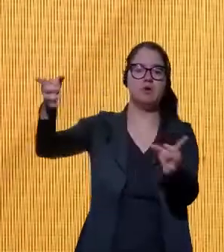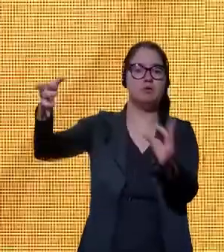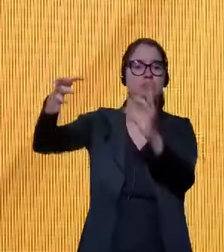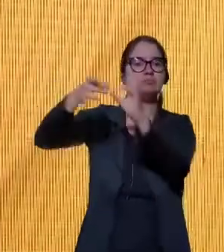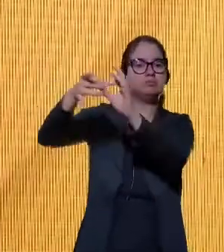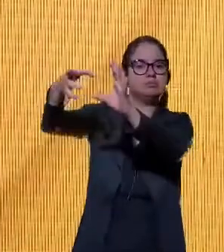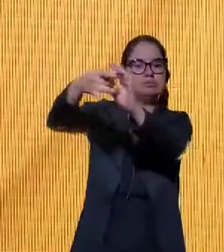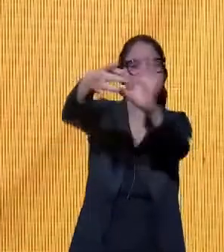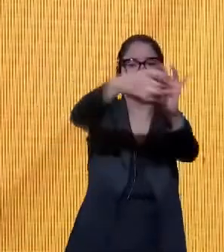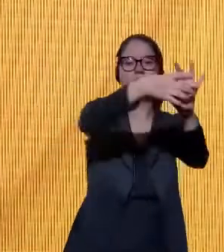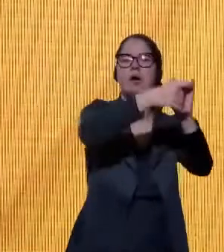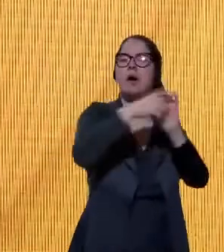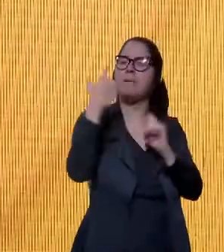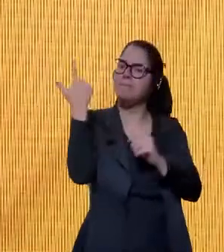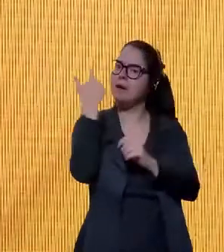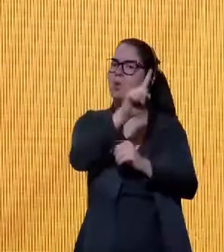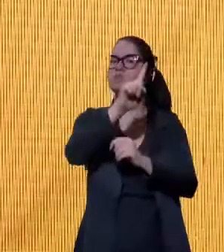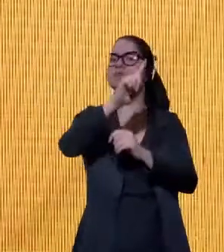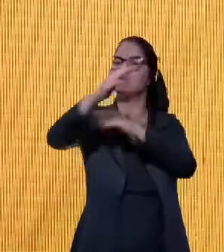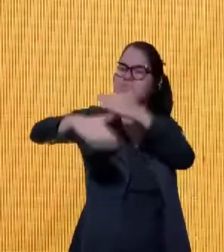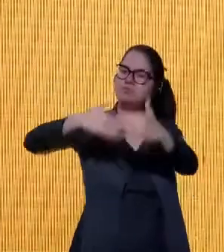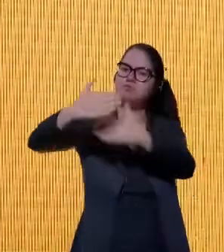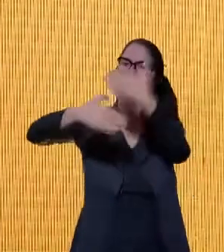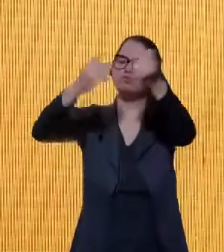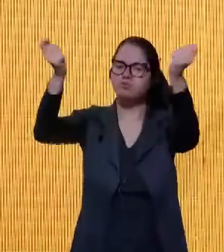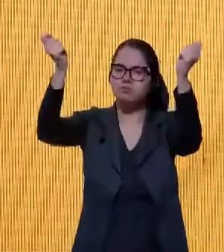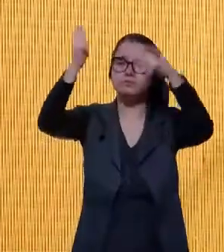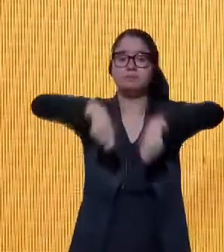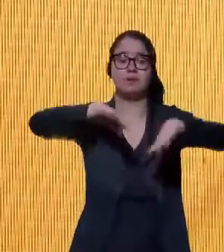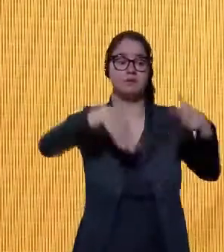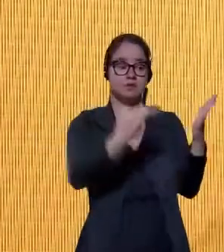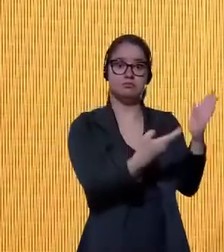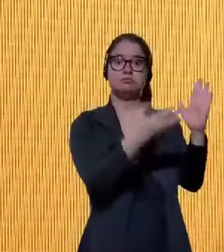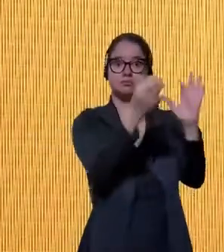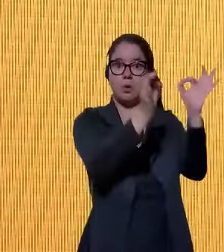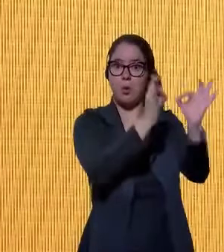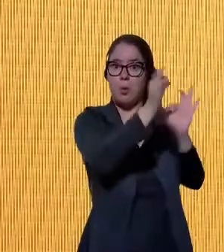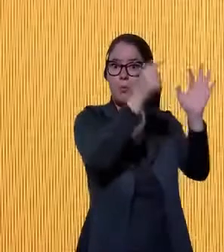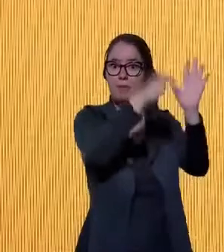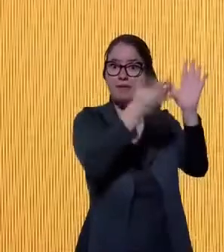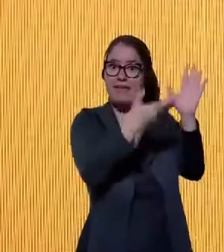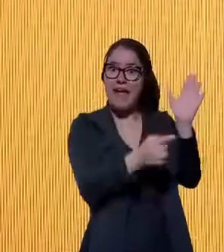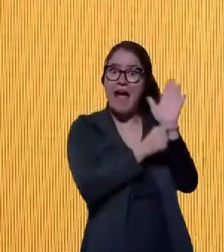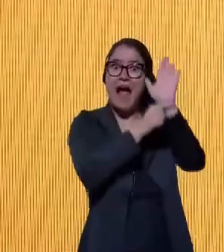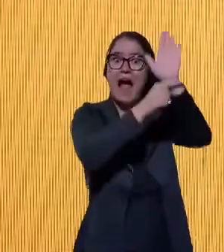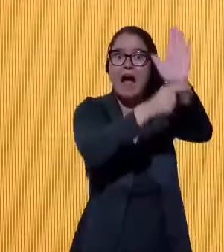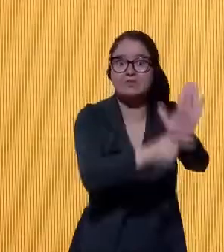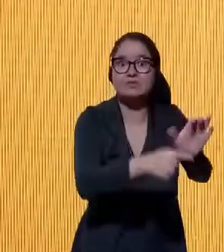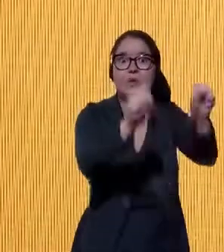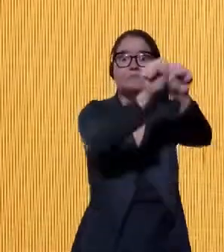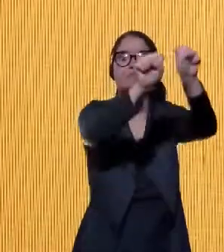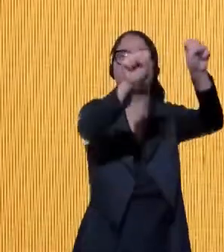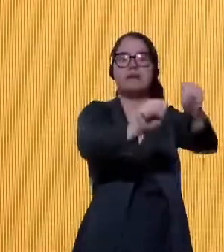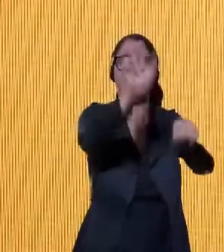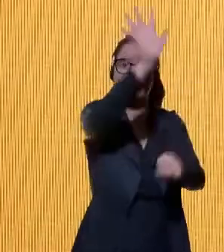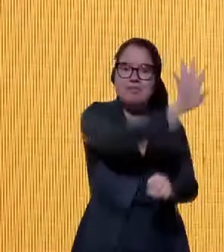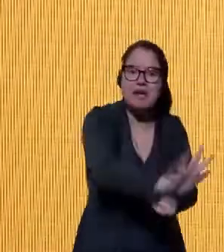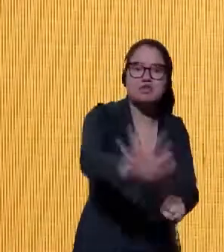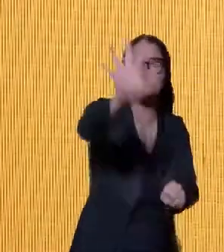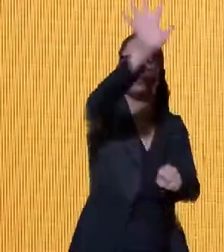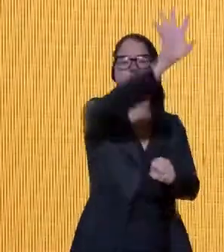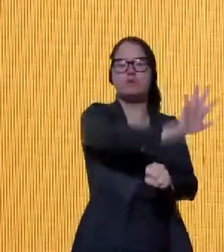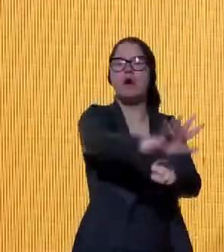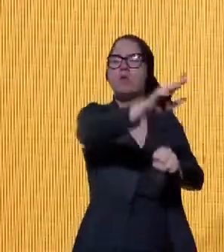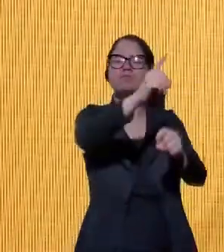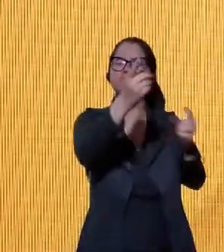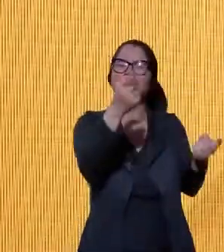potencialidades. Com o plano, espera-se contribuir para que o Sistema Nacional de Fomento desenvolva uma